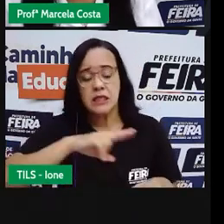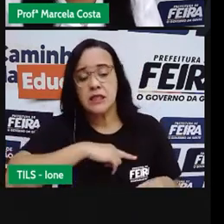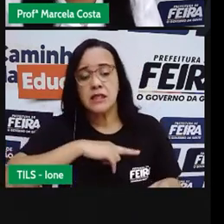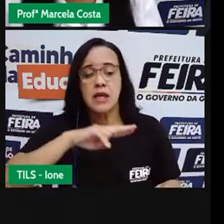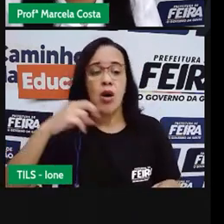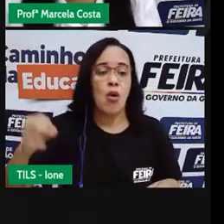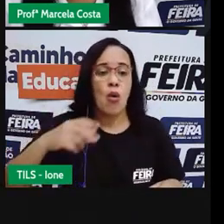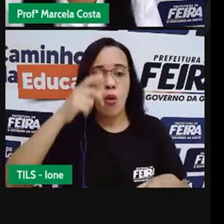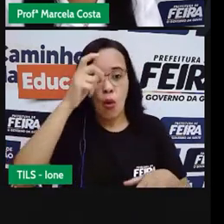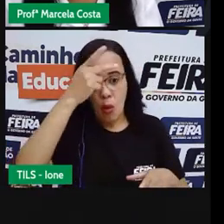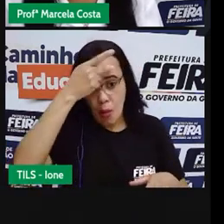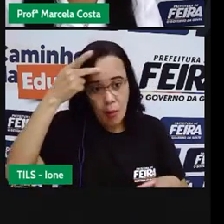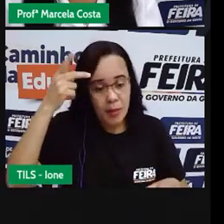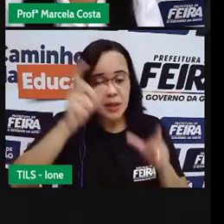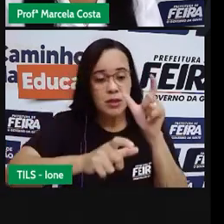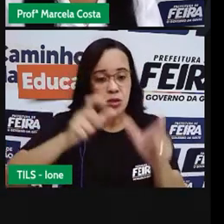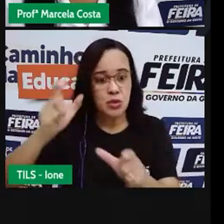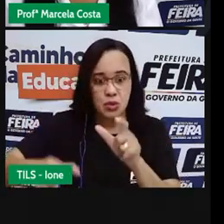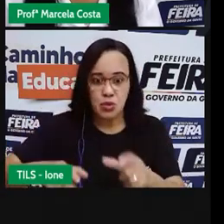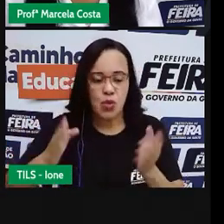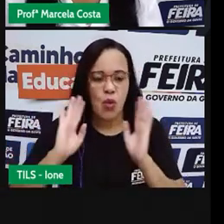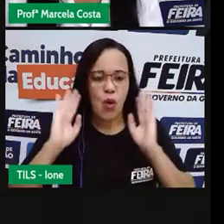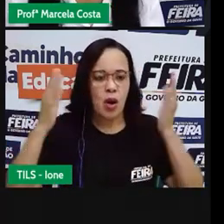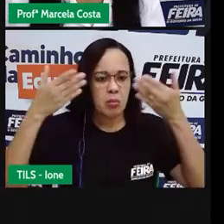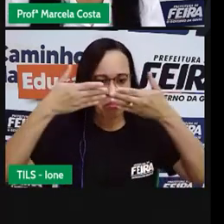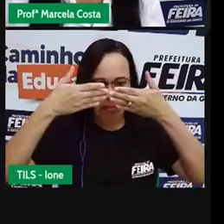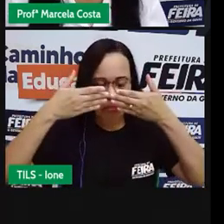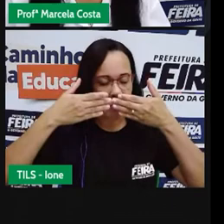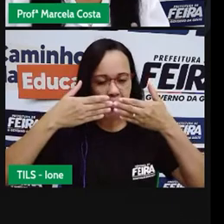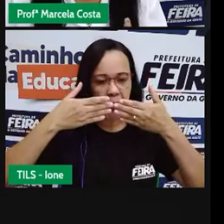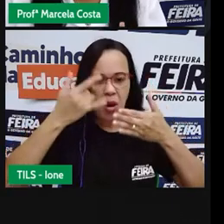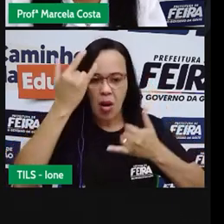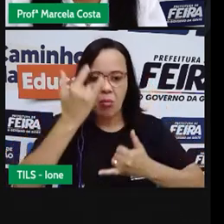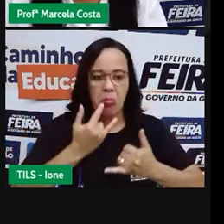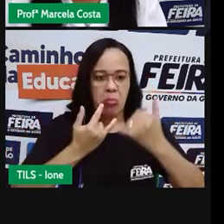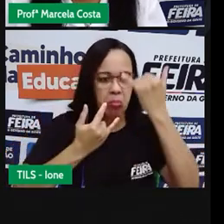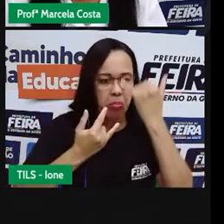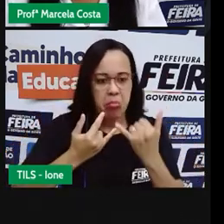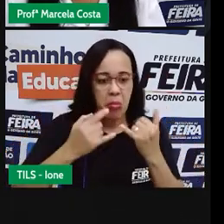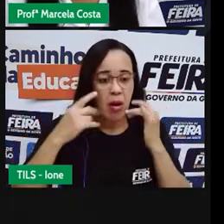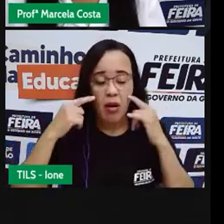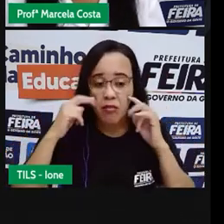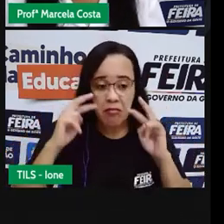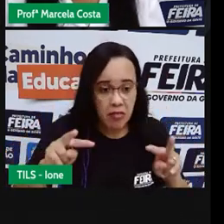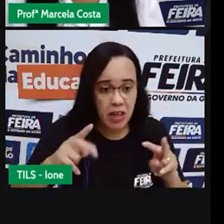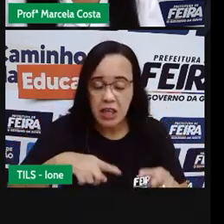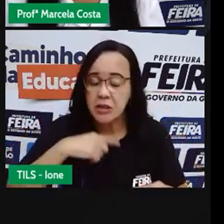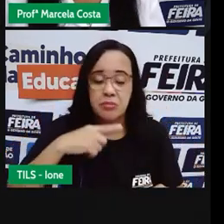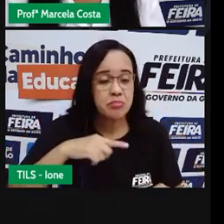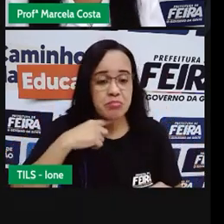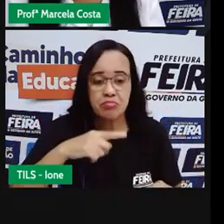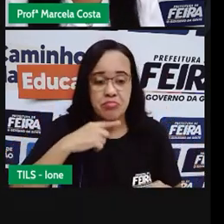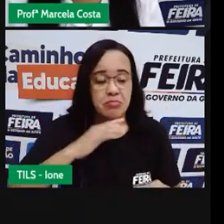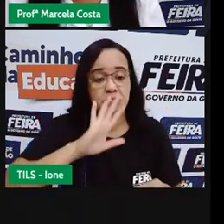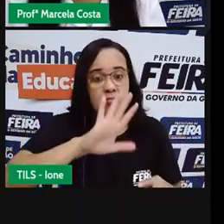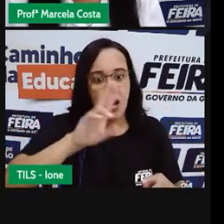pessoas Cegas Então Elas se utilizam Principalmente Do tato Para